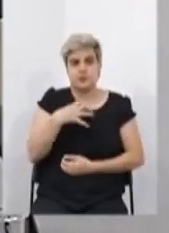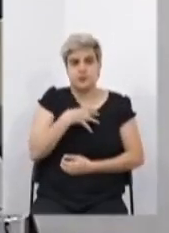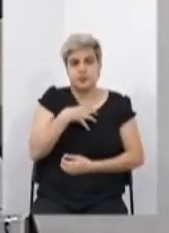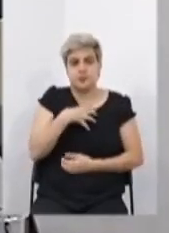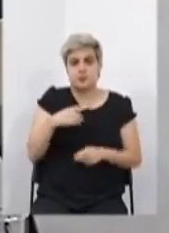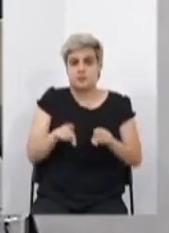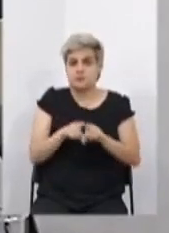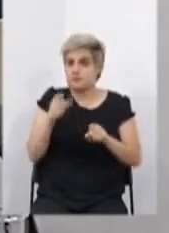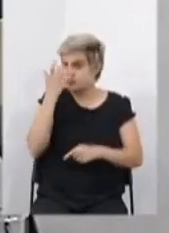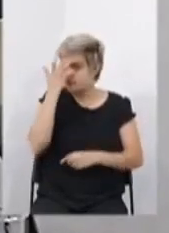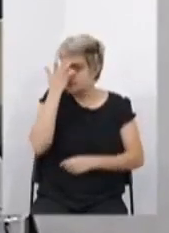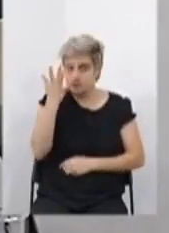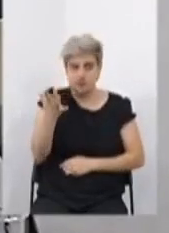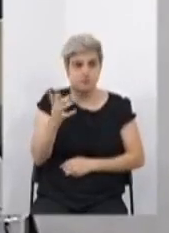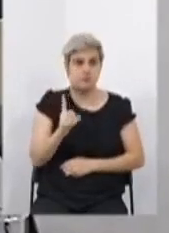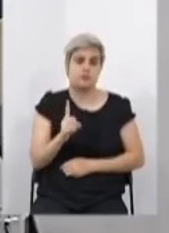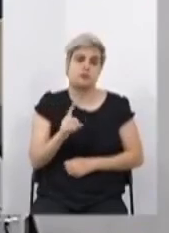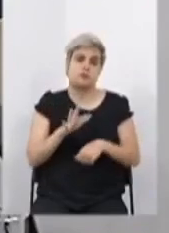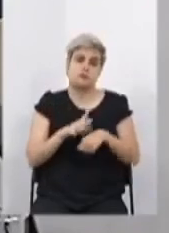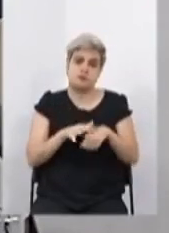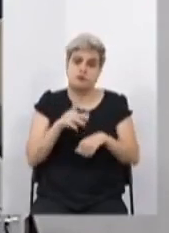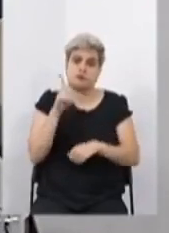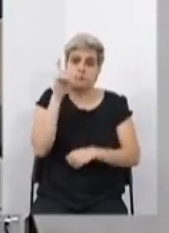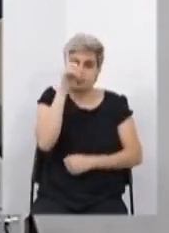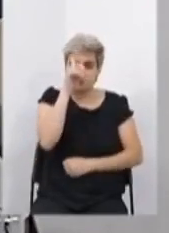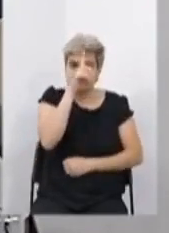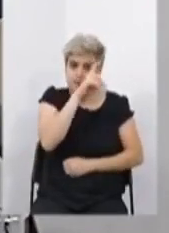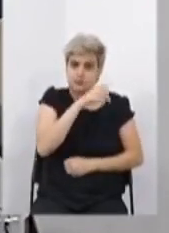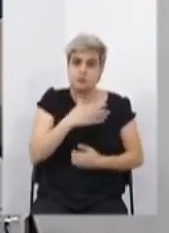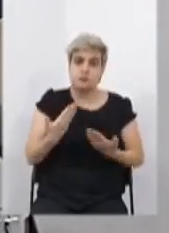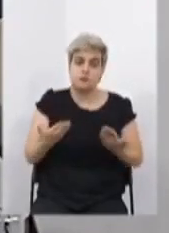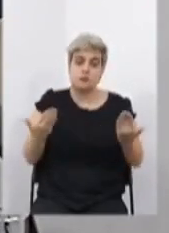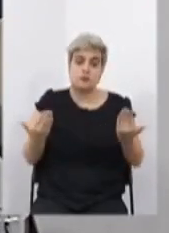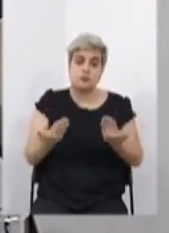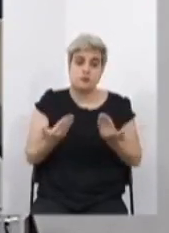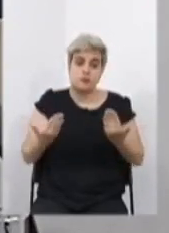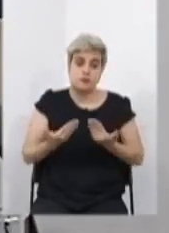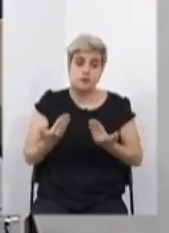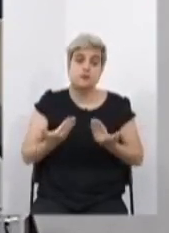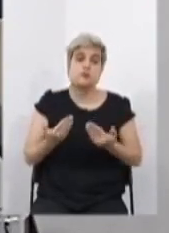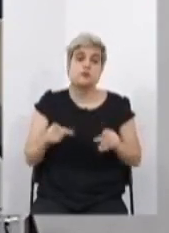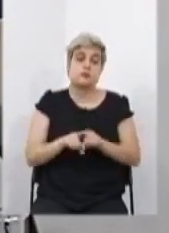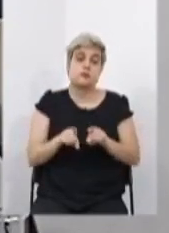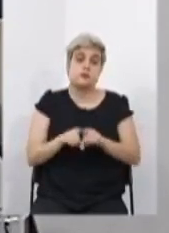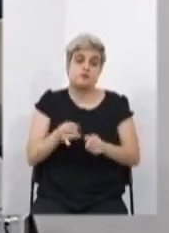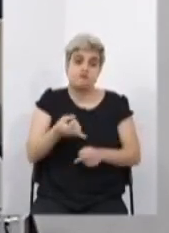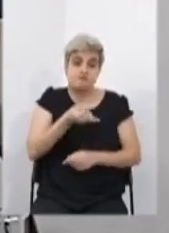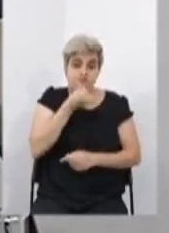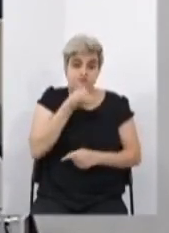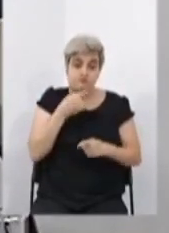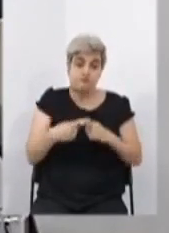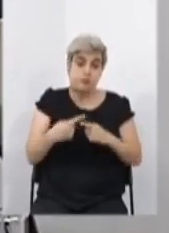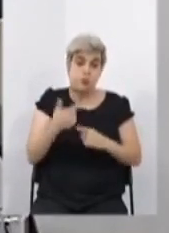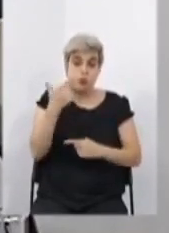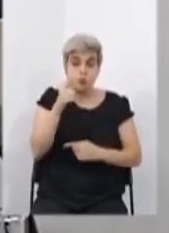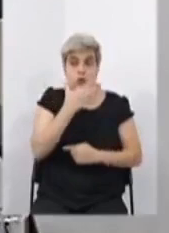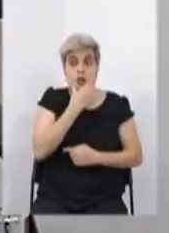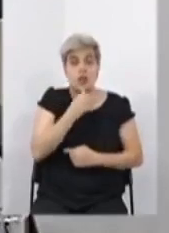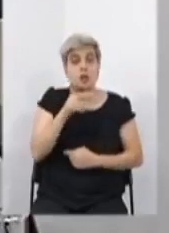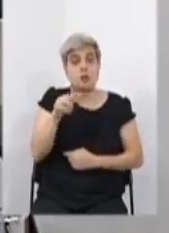Não é fácil a doença e hoje recebi mais uma notícia triste. Um outro irmão meu